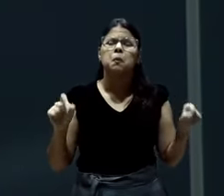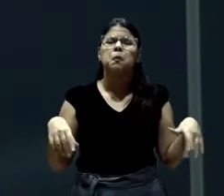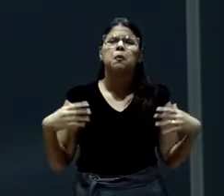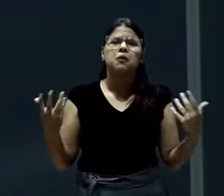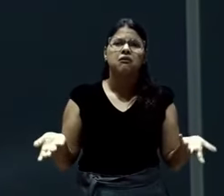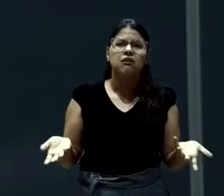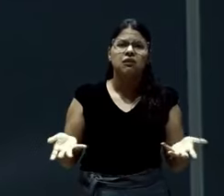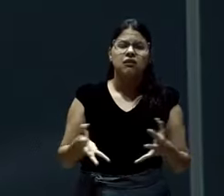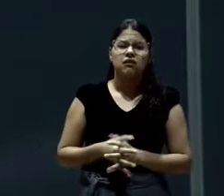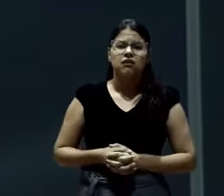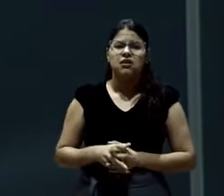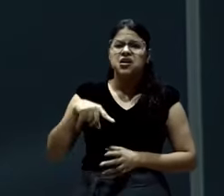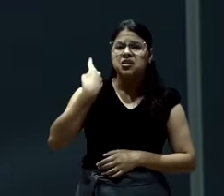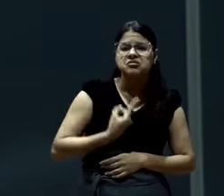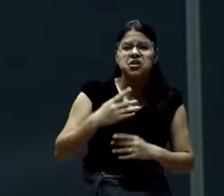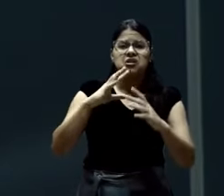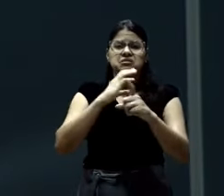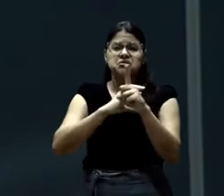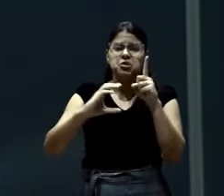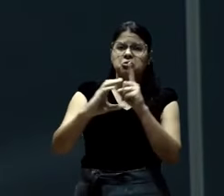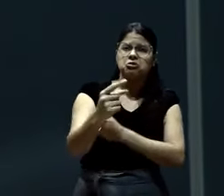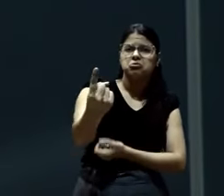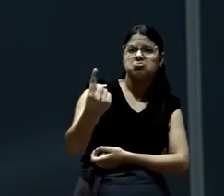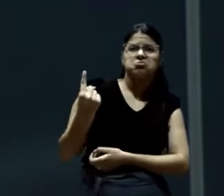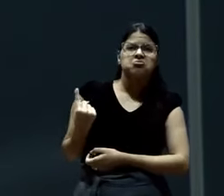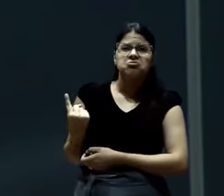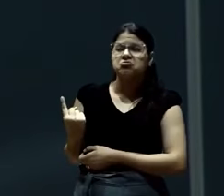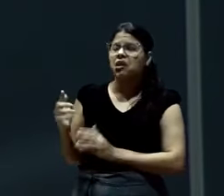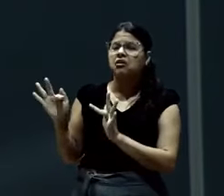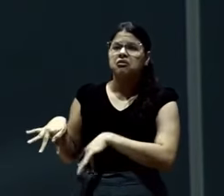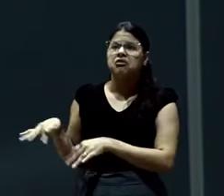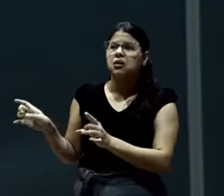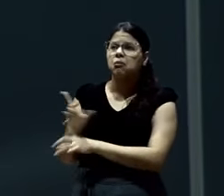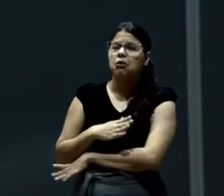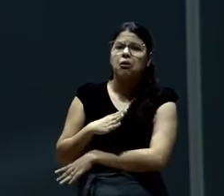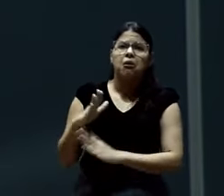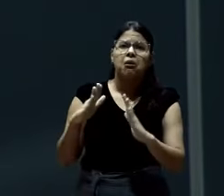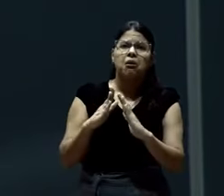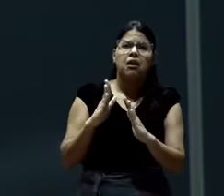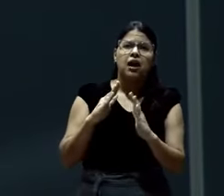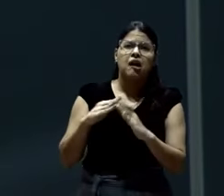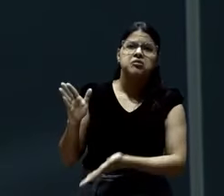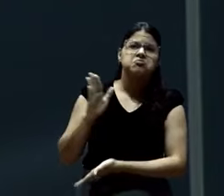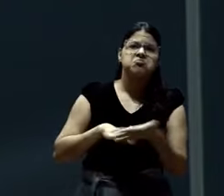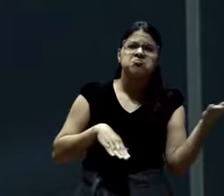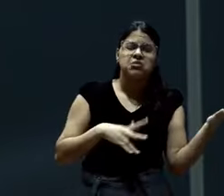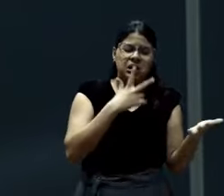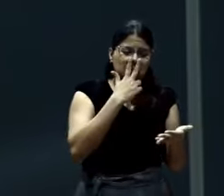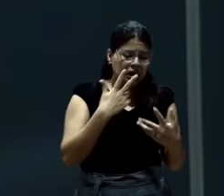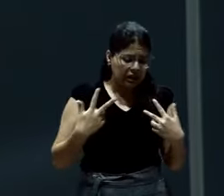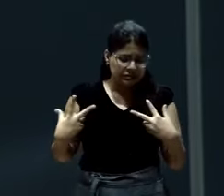A gente entra e sai da igreja e parece que nada acontece. Parece que nada muda.